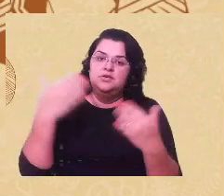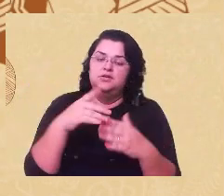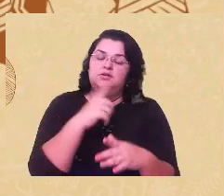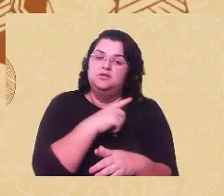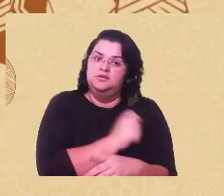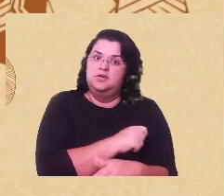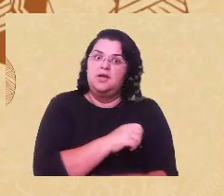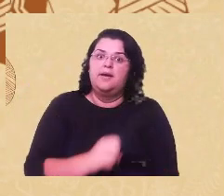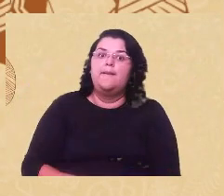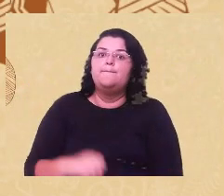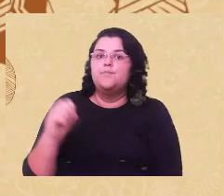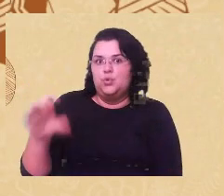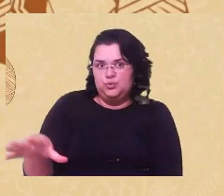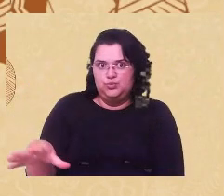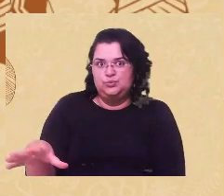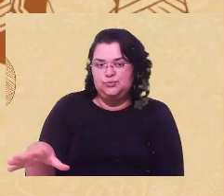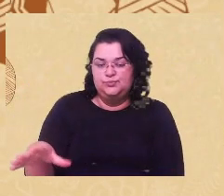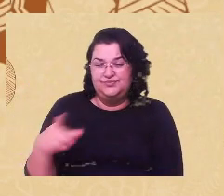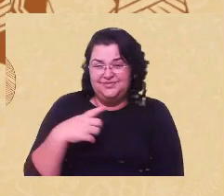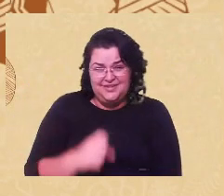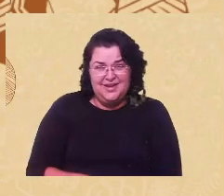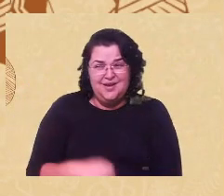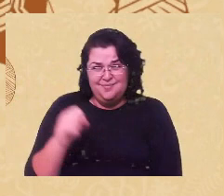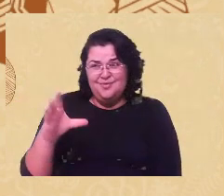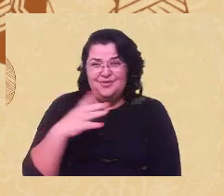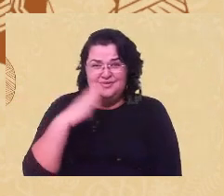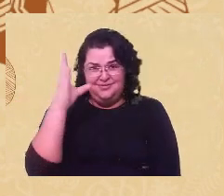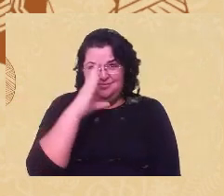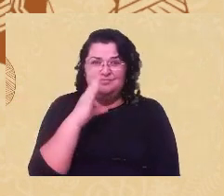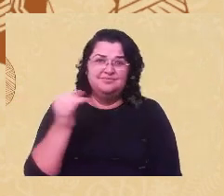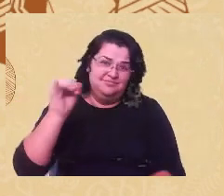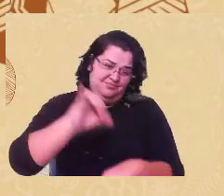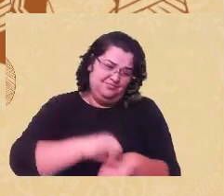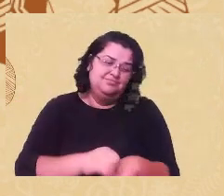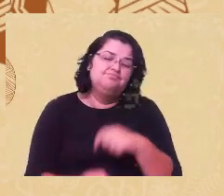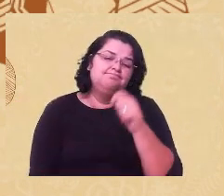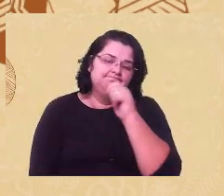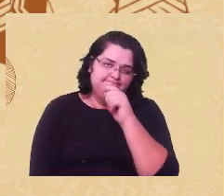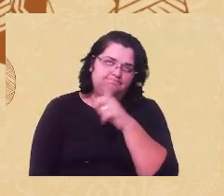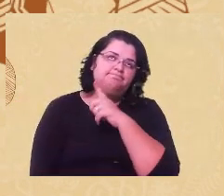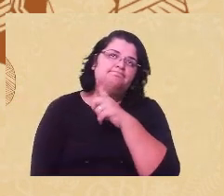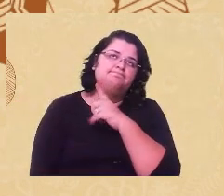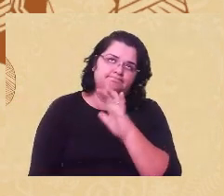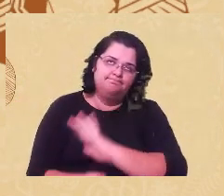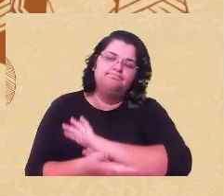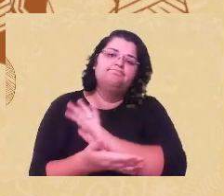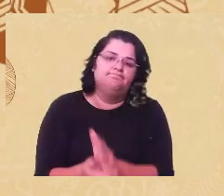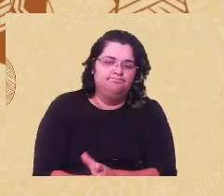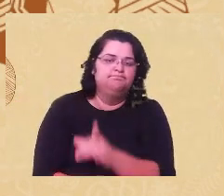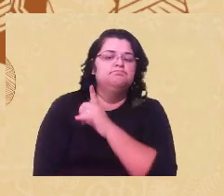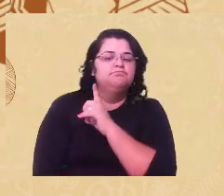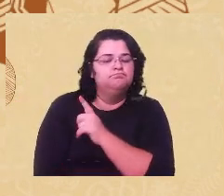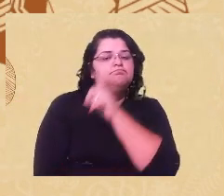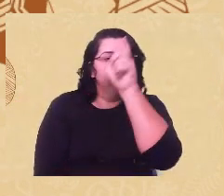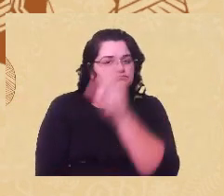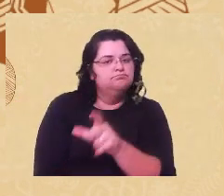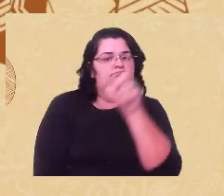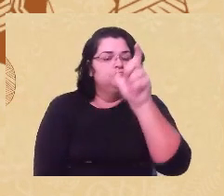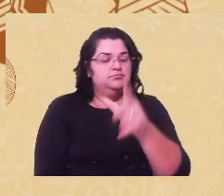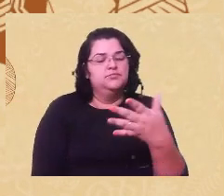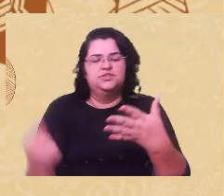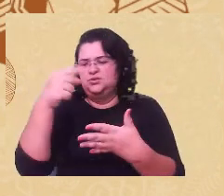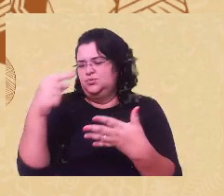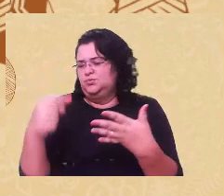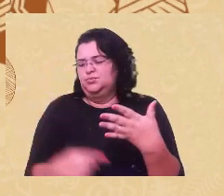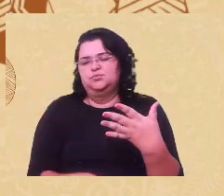aborto. Enquanto o aborto for crime no Brasil, nós todas somos presumidamente clandestinas, né? Qualquer uma de nós pode sofrer